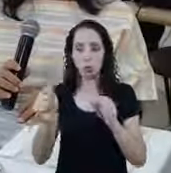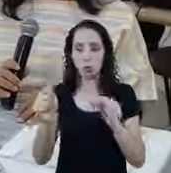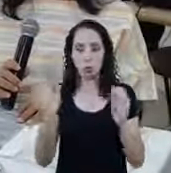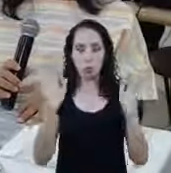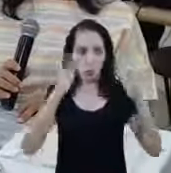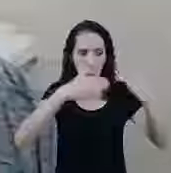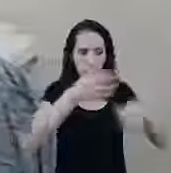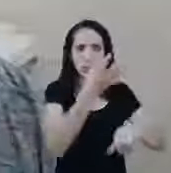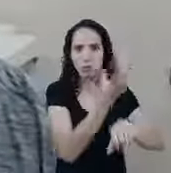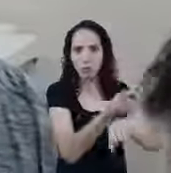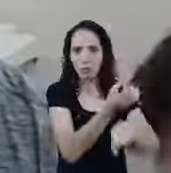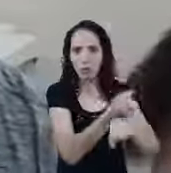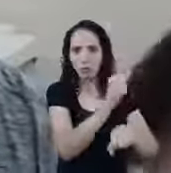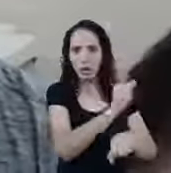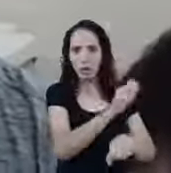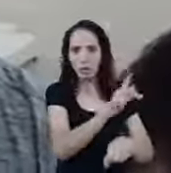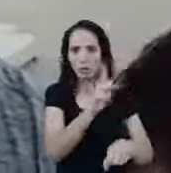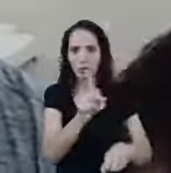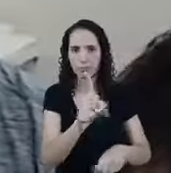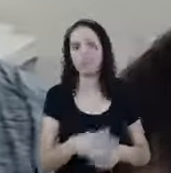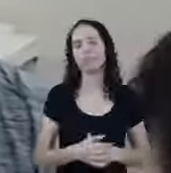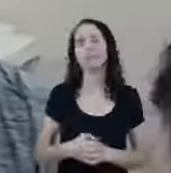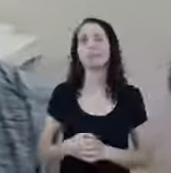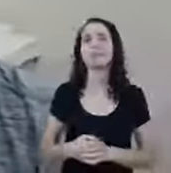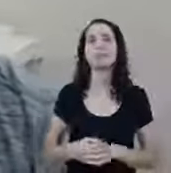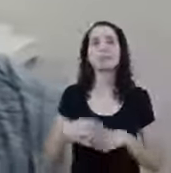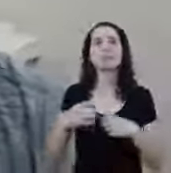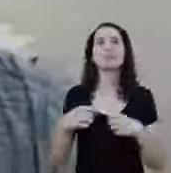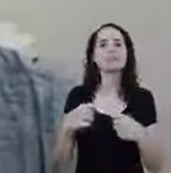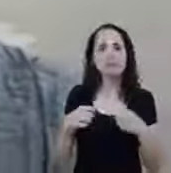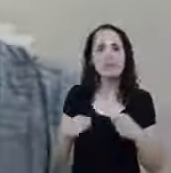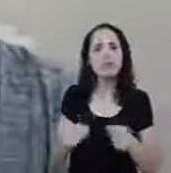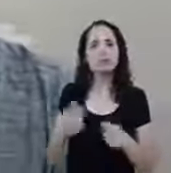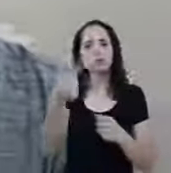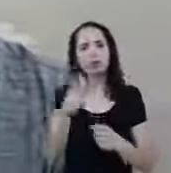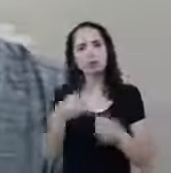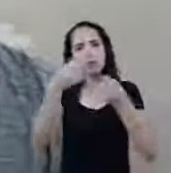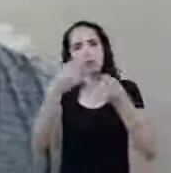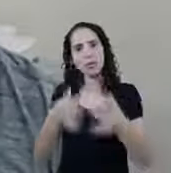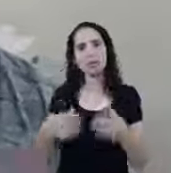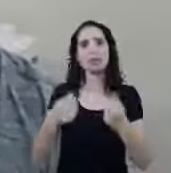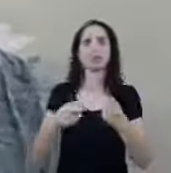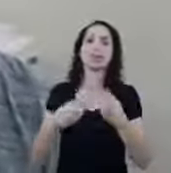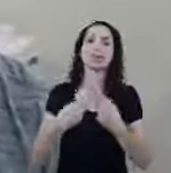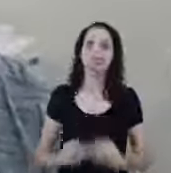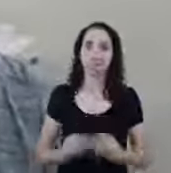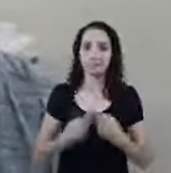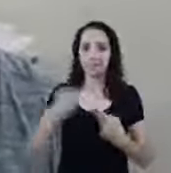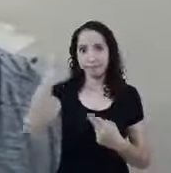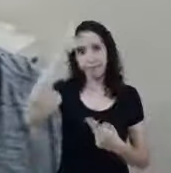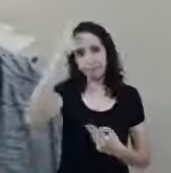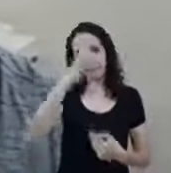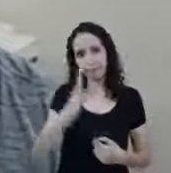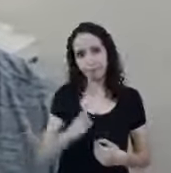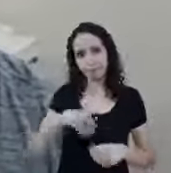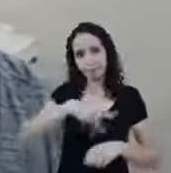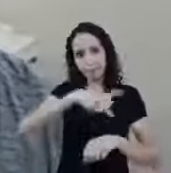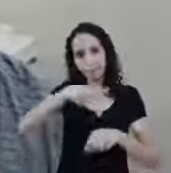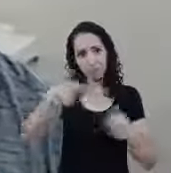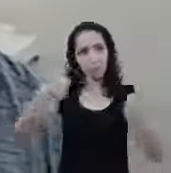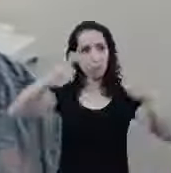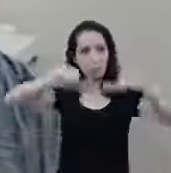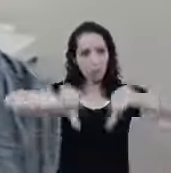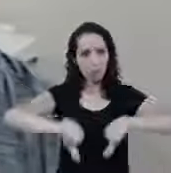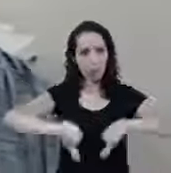refrisar aqui O o doutor falou e a Márcia É um pouquinho de paciência, gente O país atravessa essa grande crise